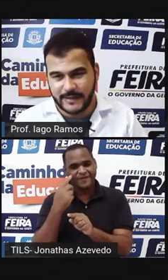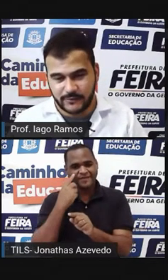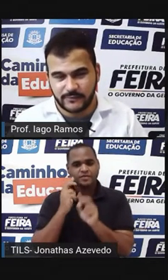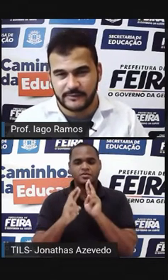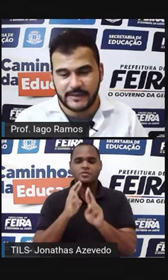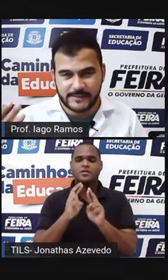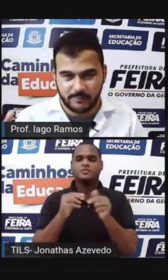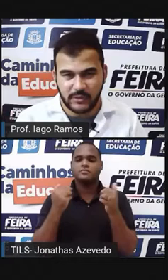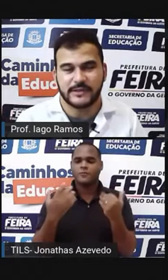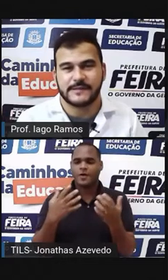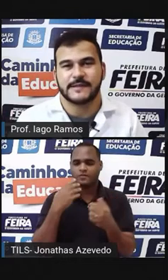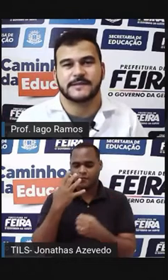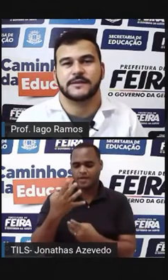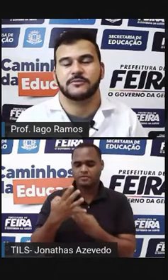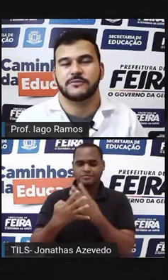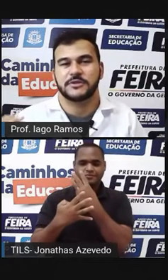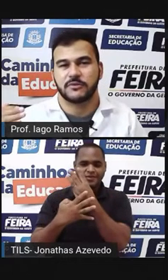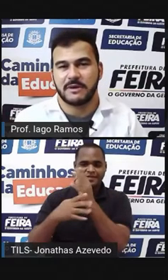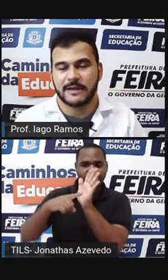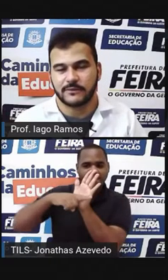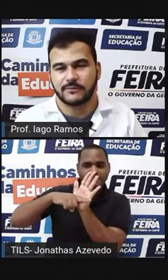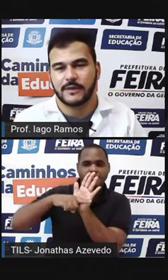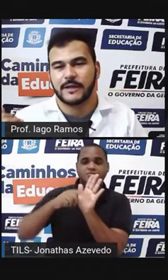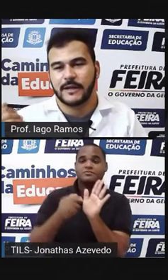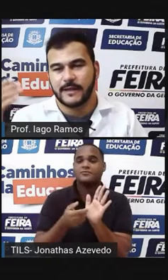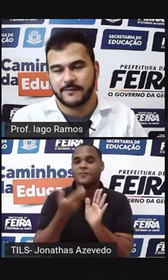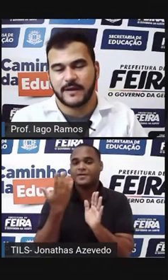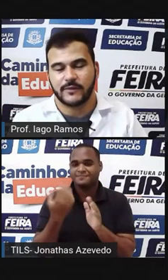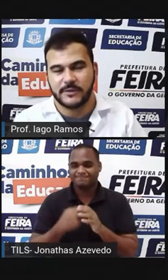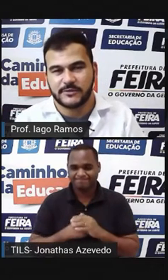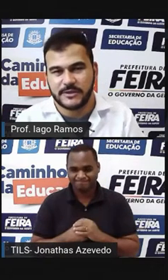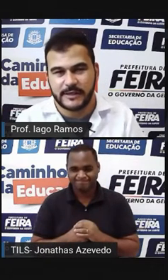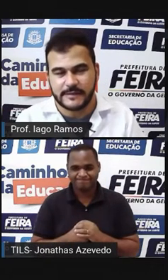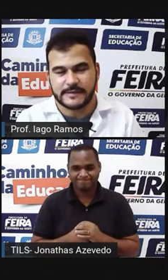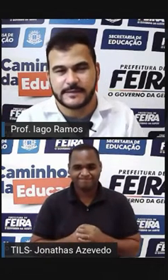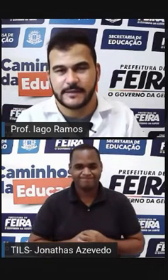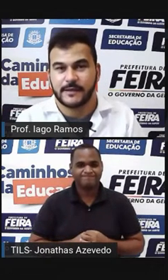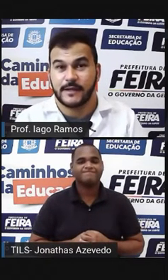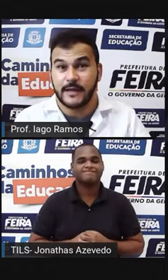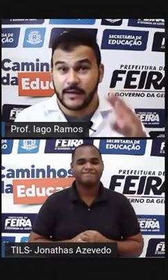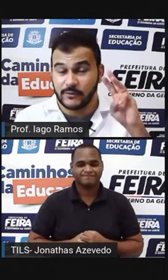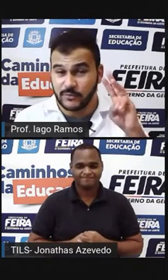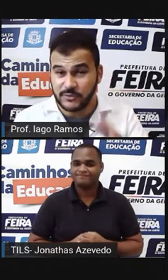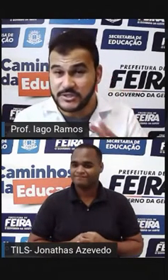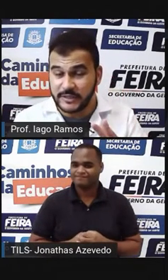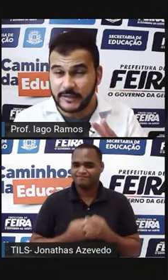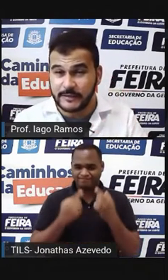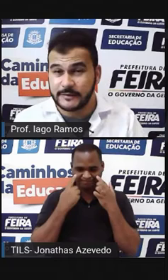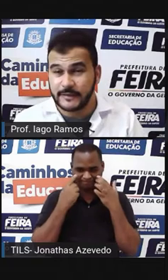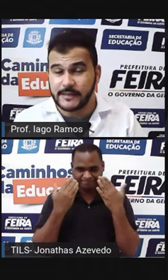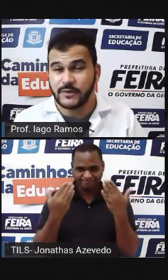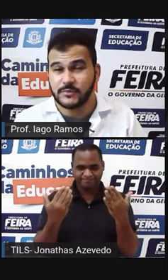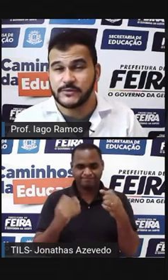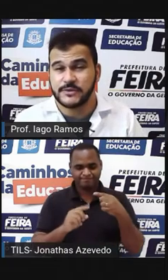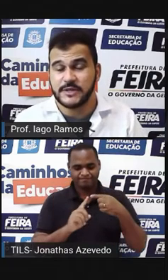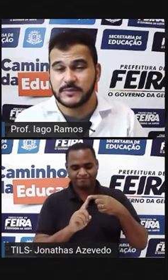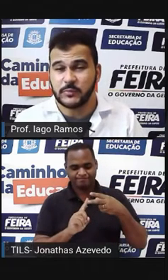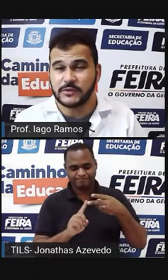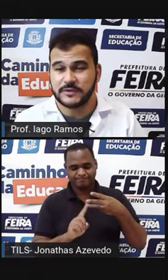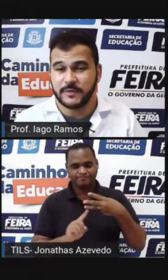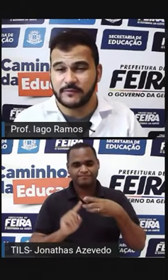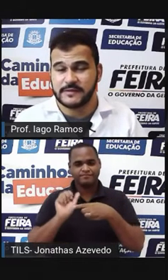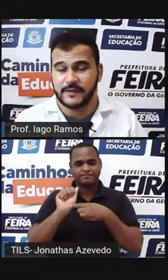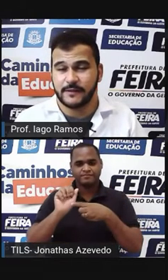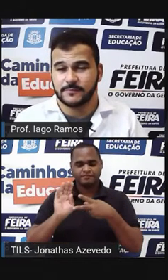resultado dessa potenciação de 4 elevado a menos 3? E aí eu estou mostrando ali três opções de